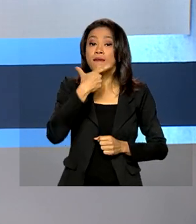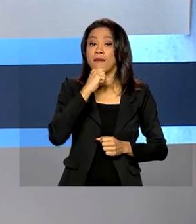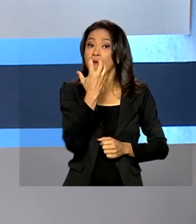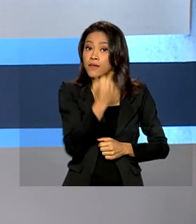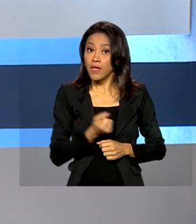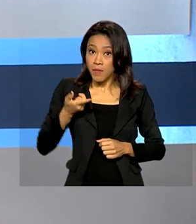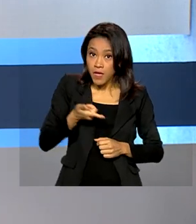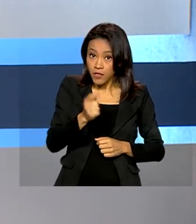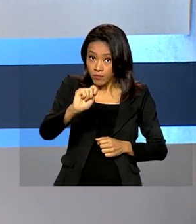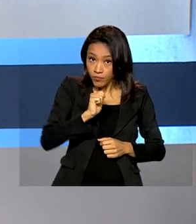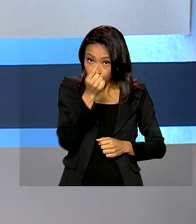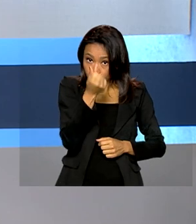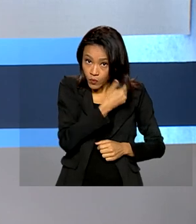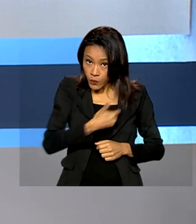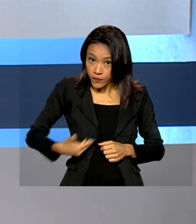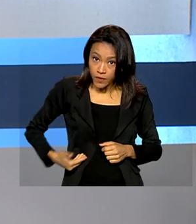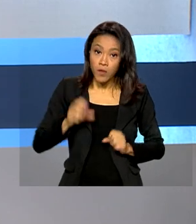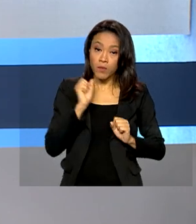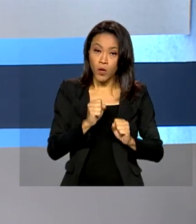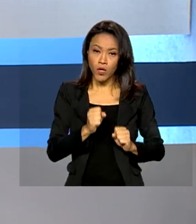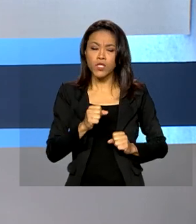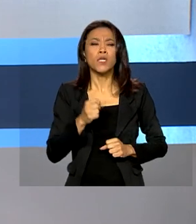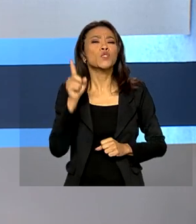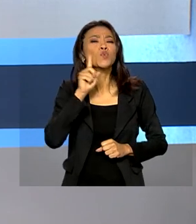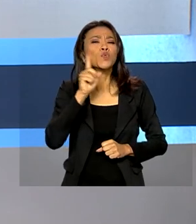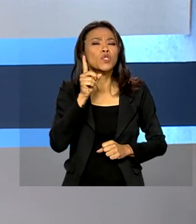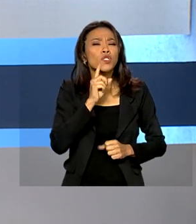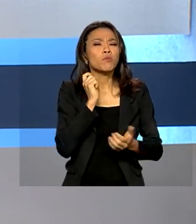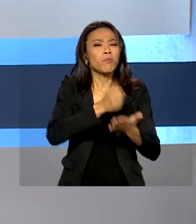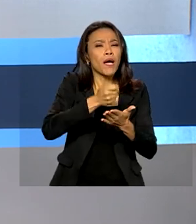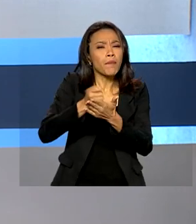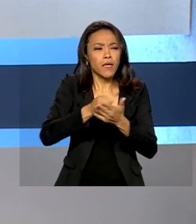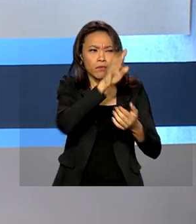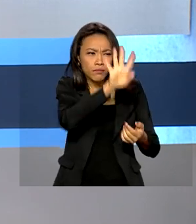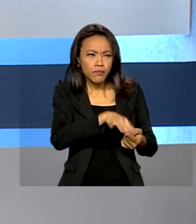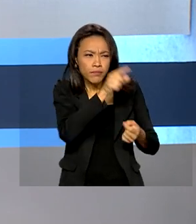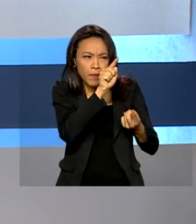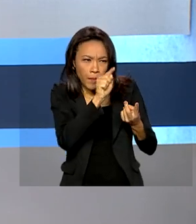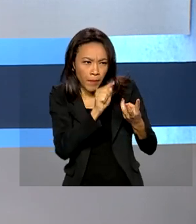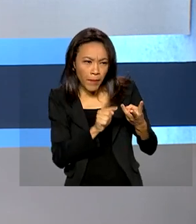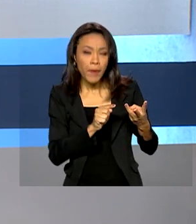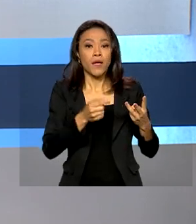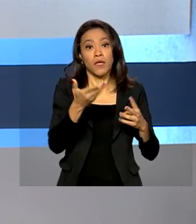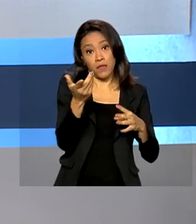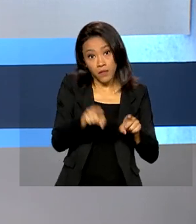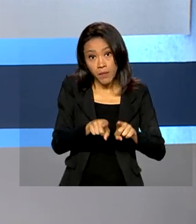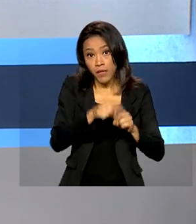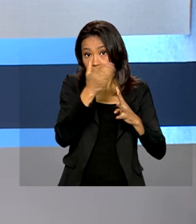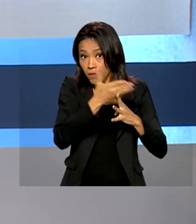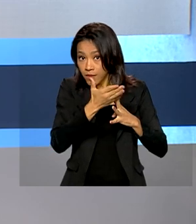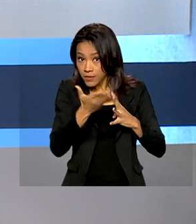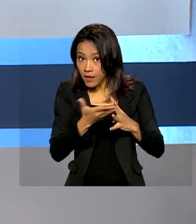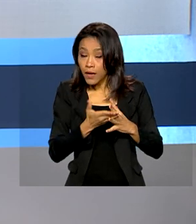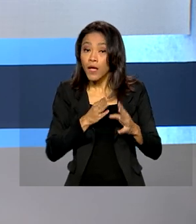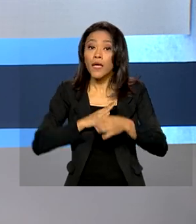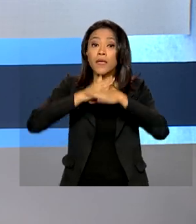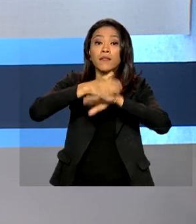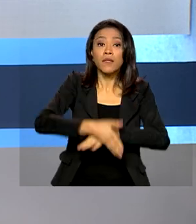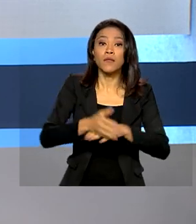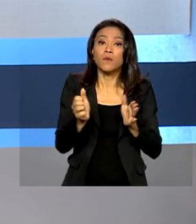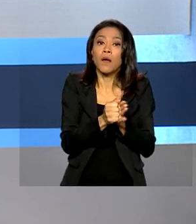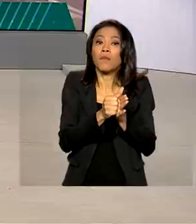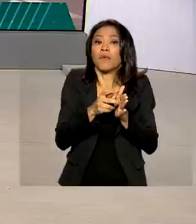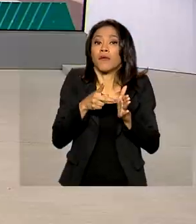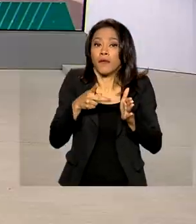Auxílio Brasil pode consultar as datas de pagamento, o valor do benefício e as parcelas nos aplicativos do Auxílio Brasil e do